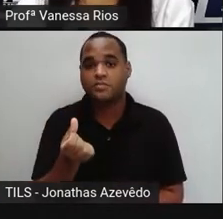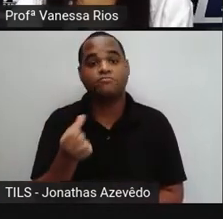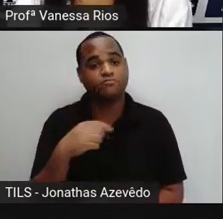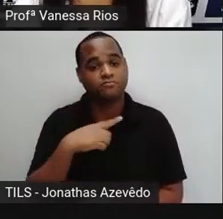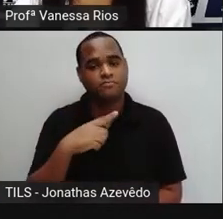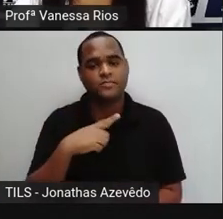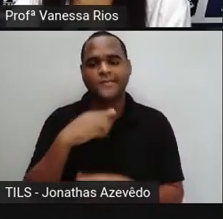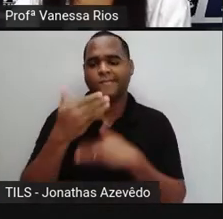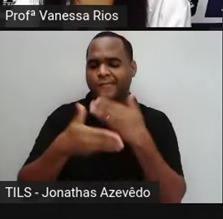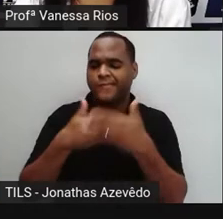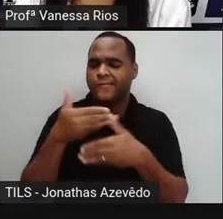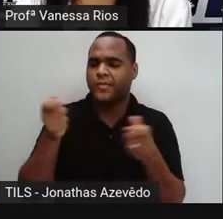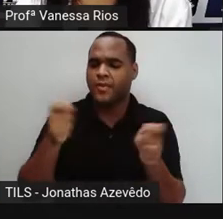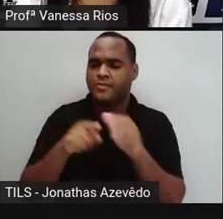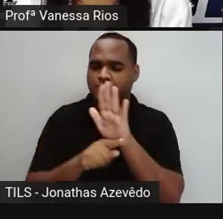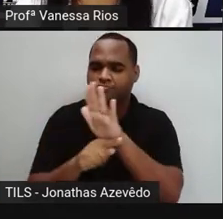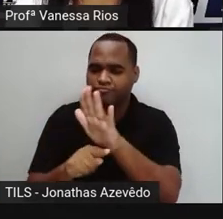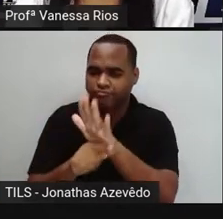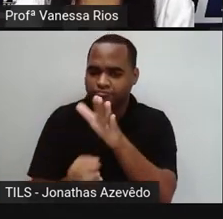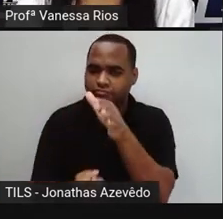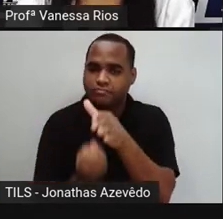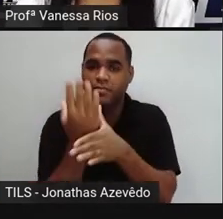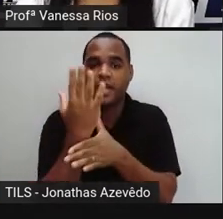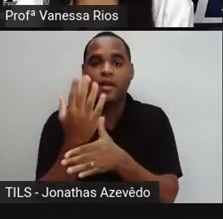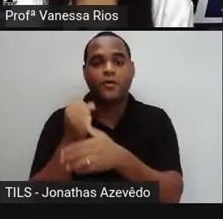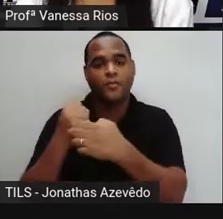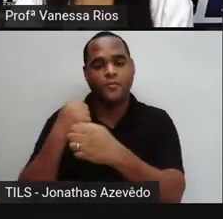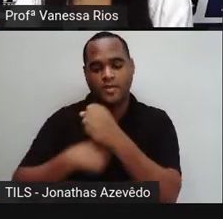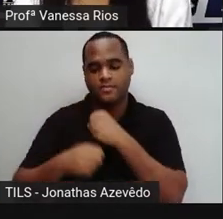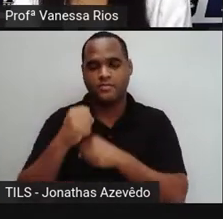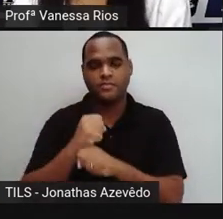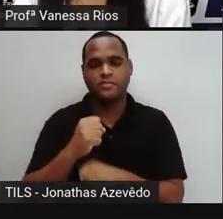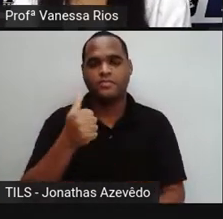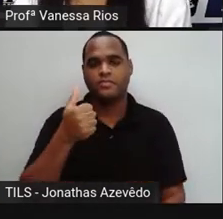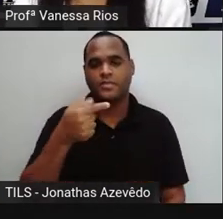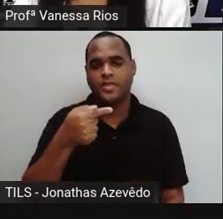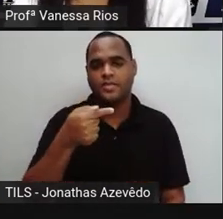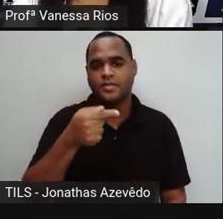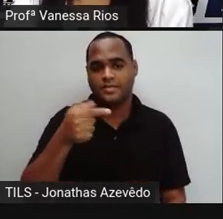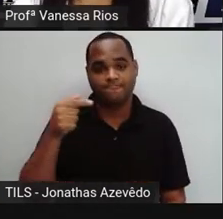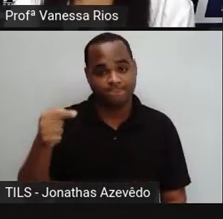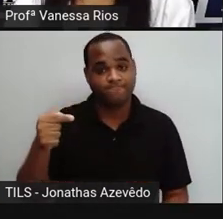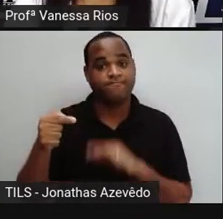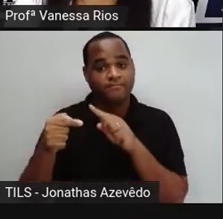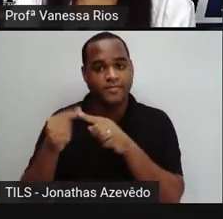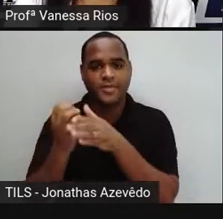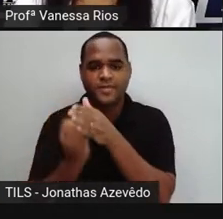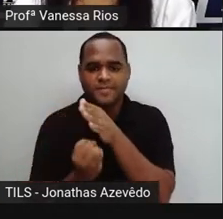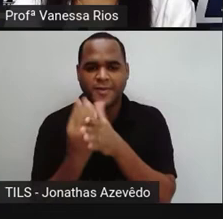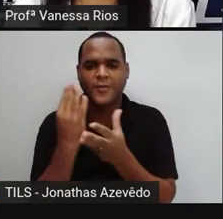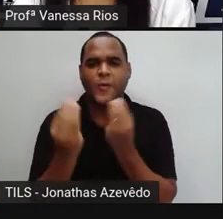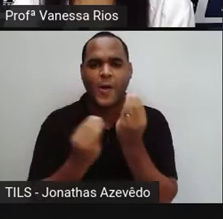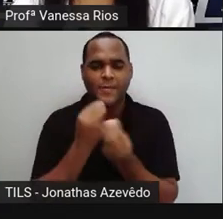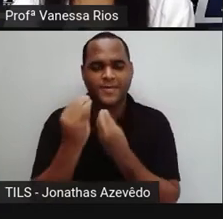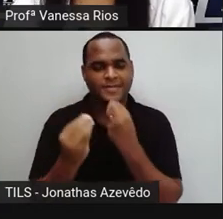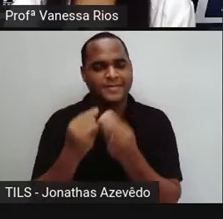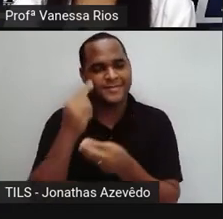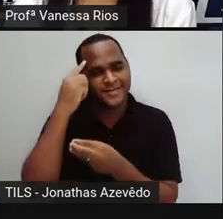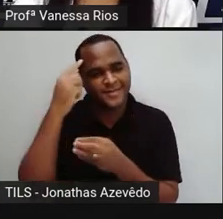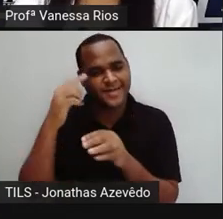a corroborar esta descoberta em 1777, ao demonstrar o